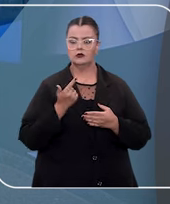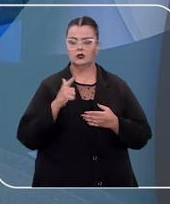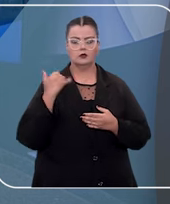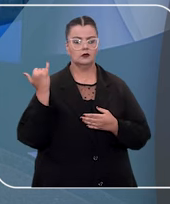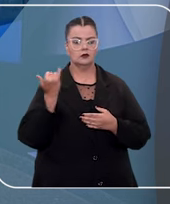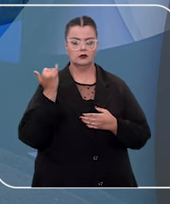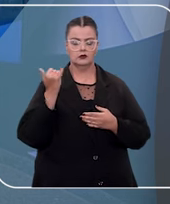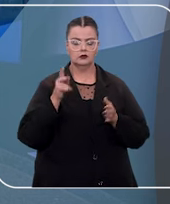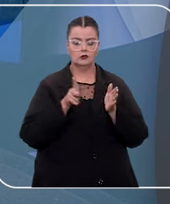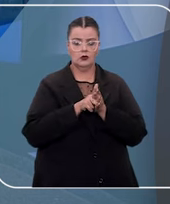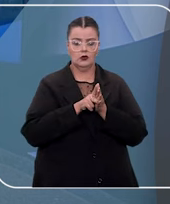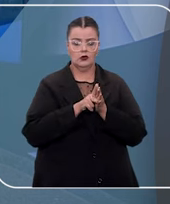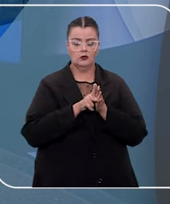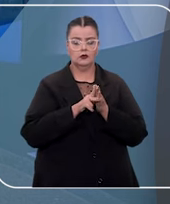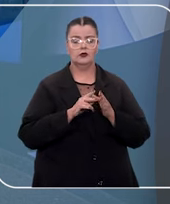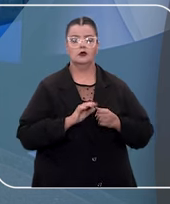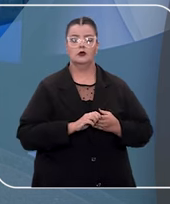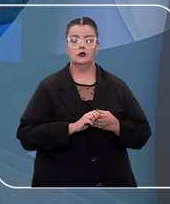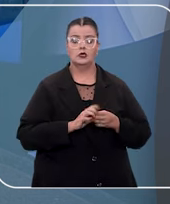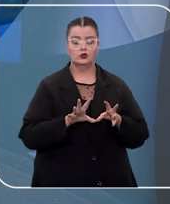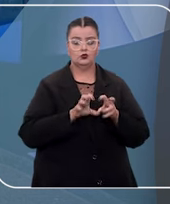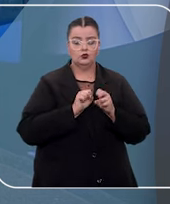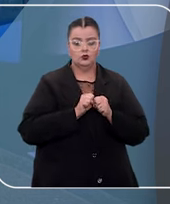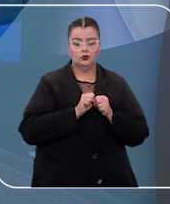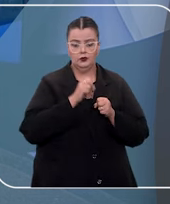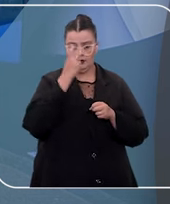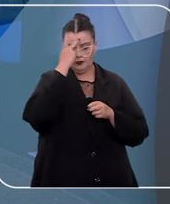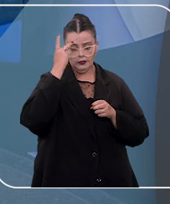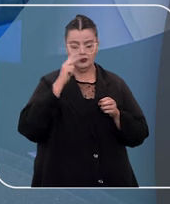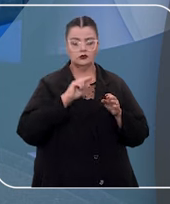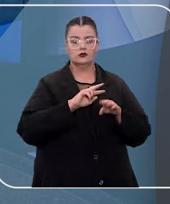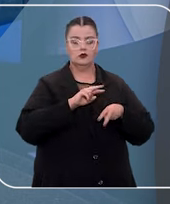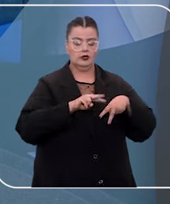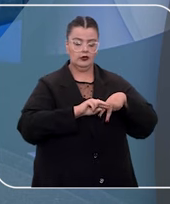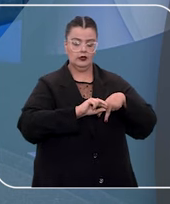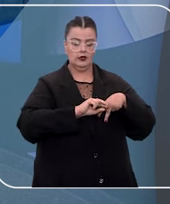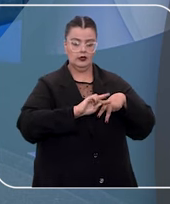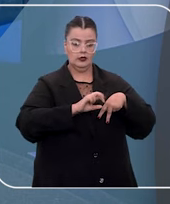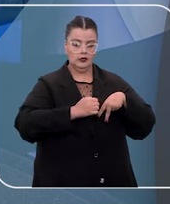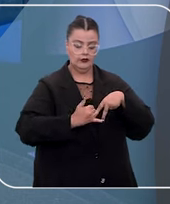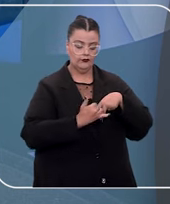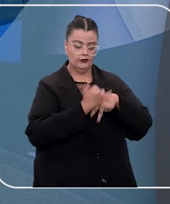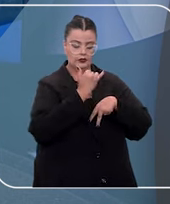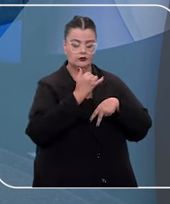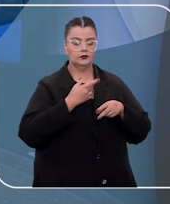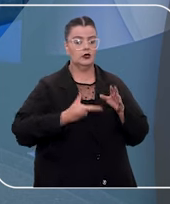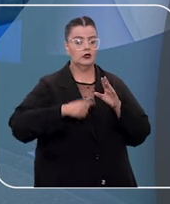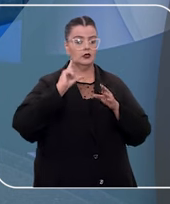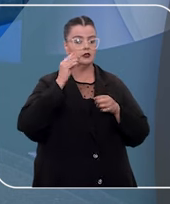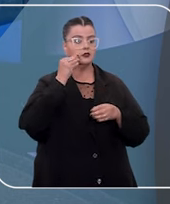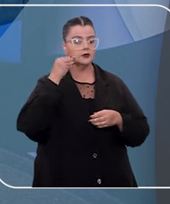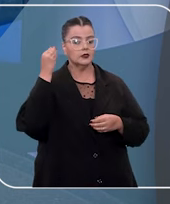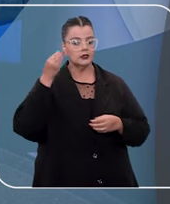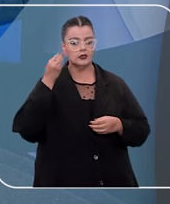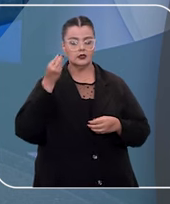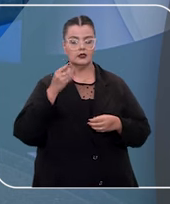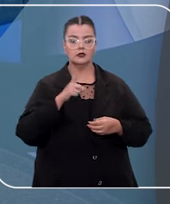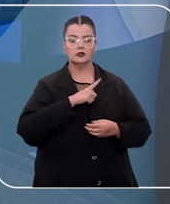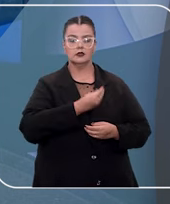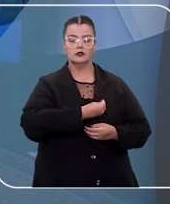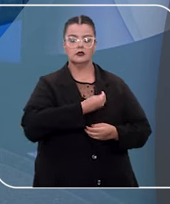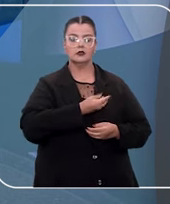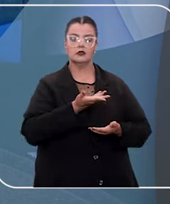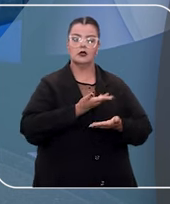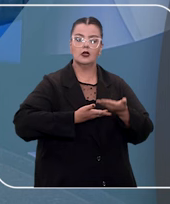caracterizar o crime do estupro de vulnerável, o consentimento da vítima, a experiência sexual anterior dela ou a existência de